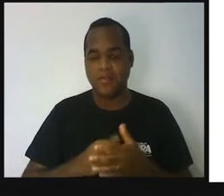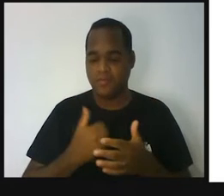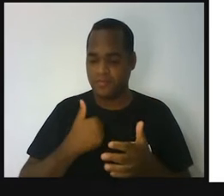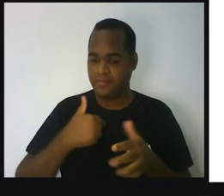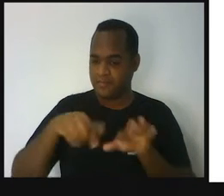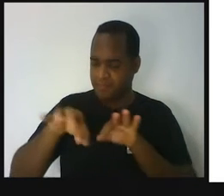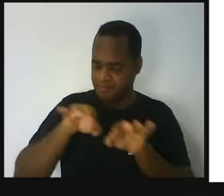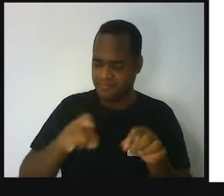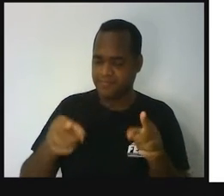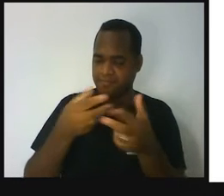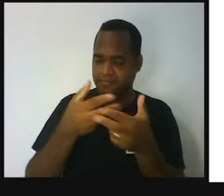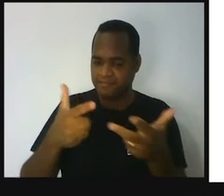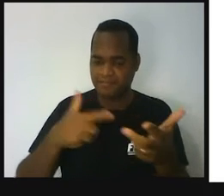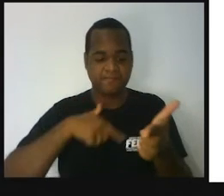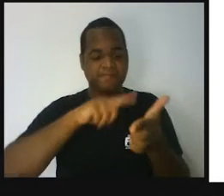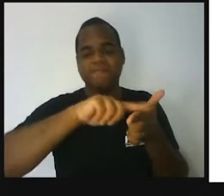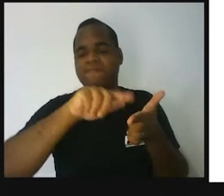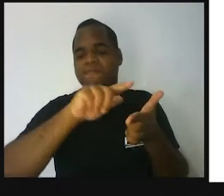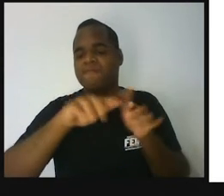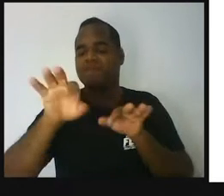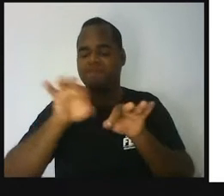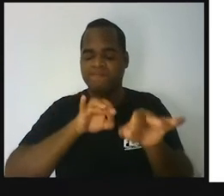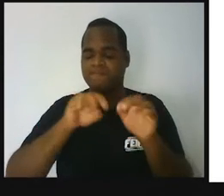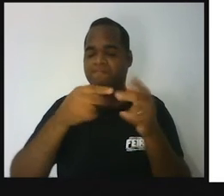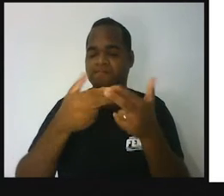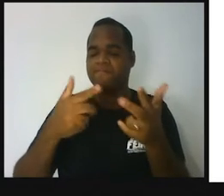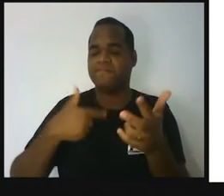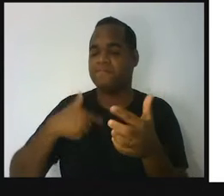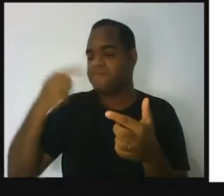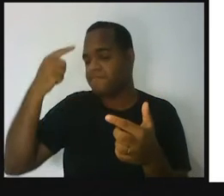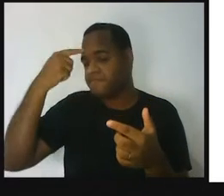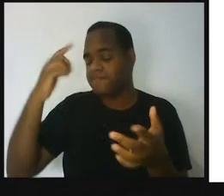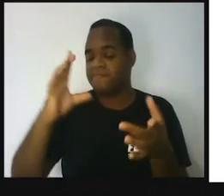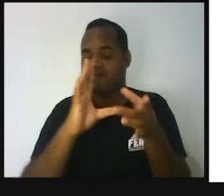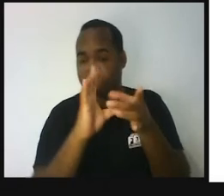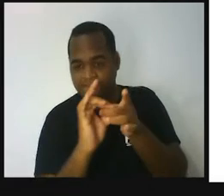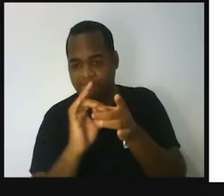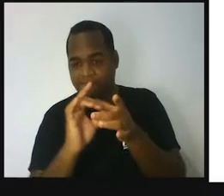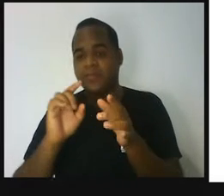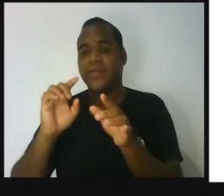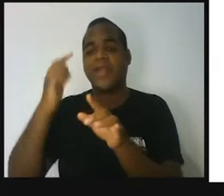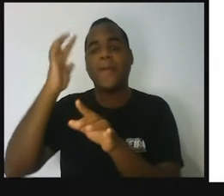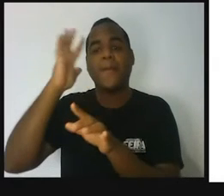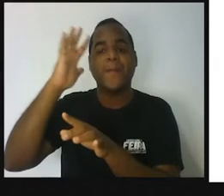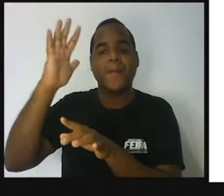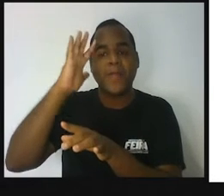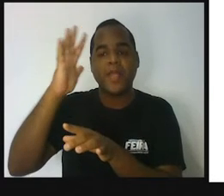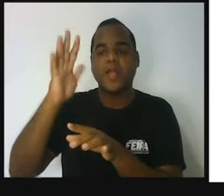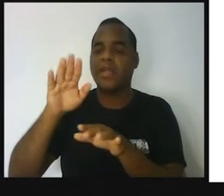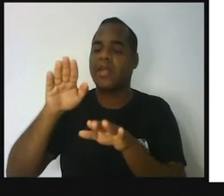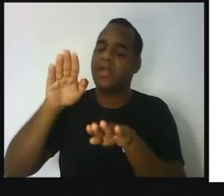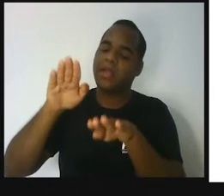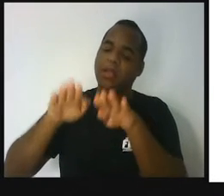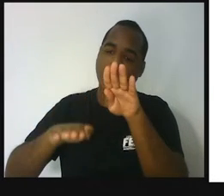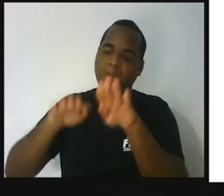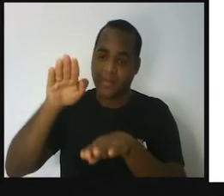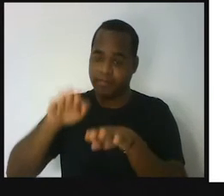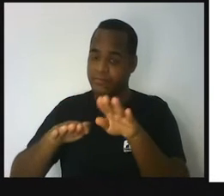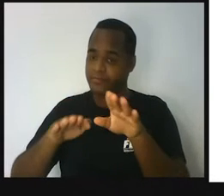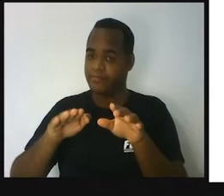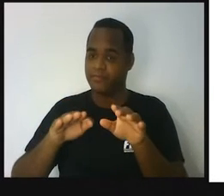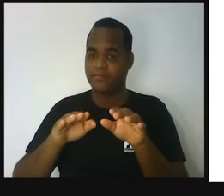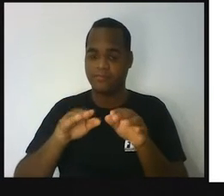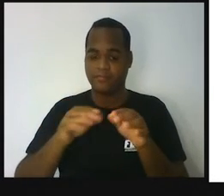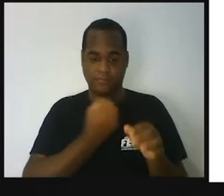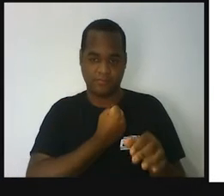situações, problemas que envolvem o pensamento probabilístico na aula de número